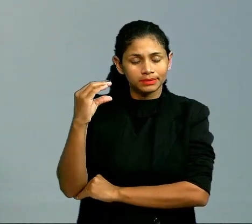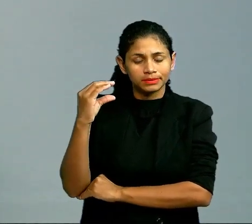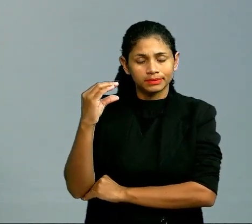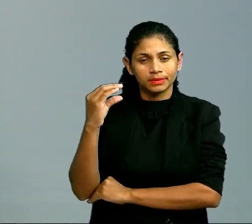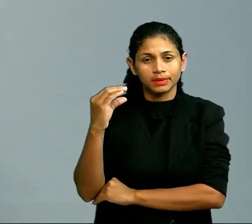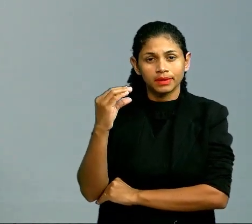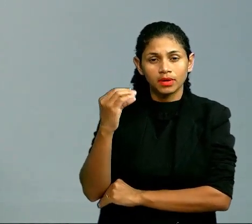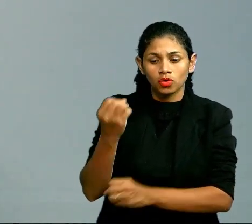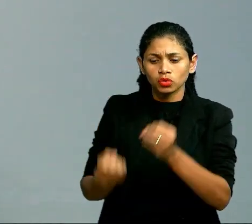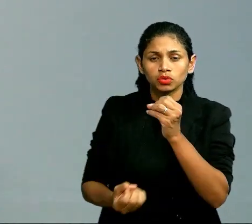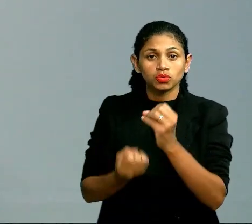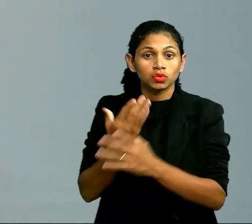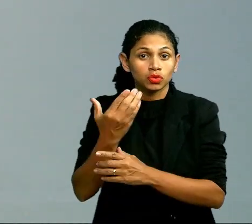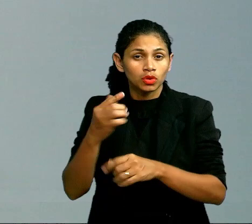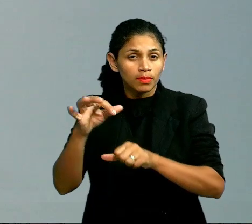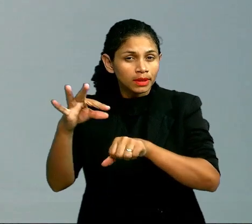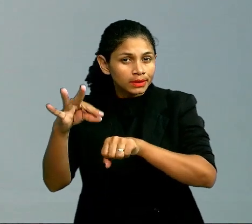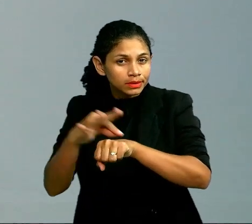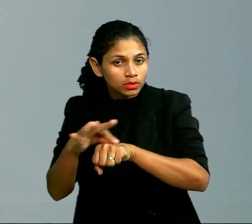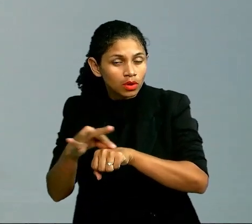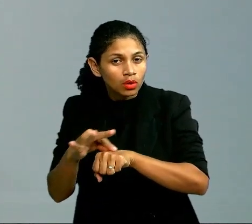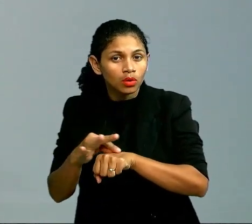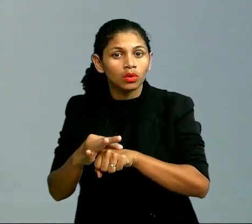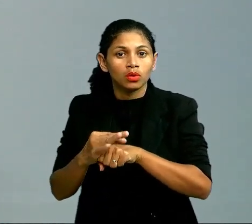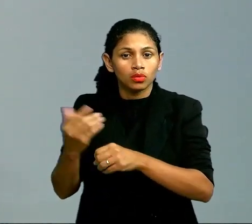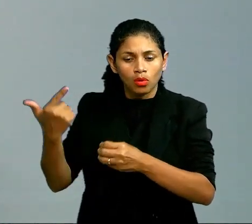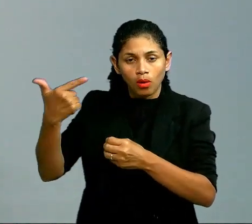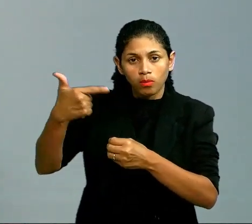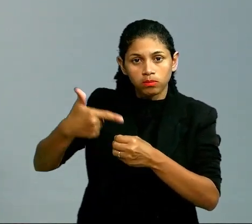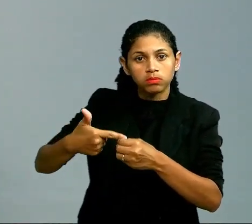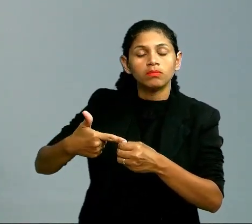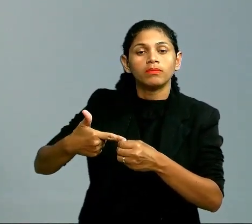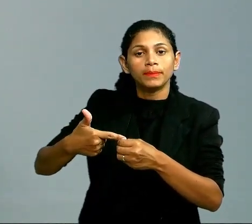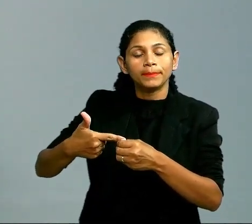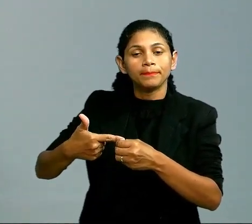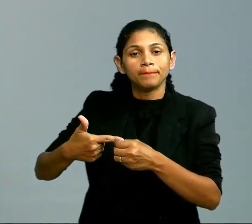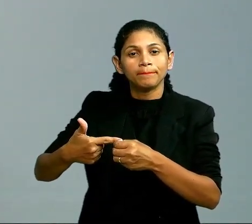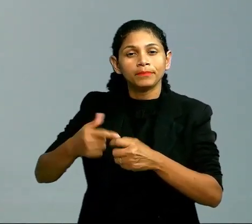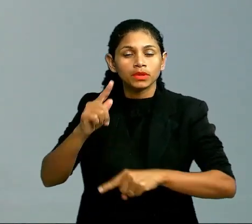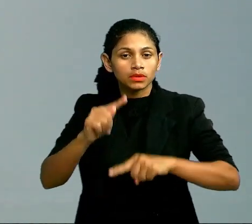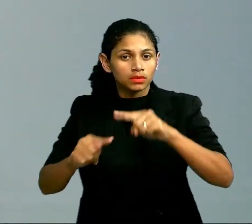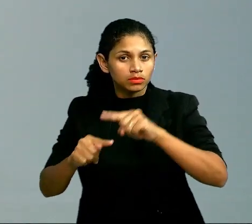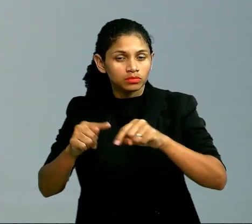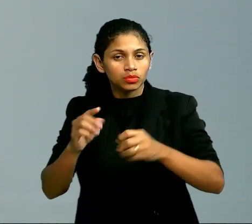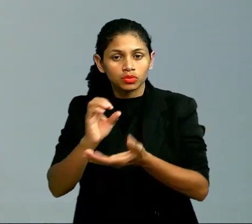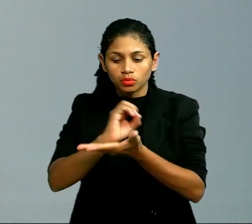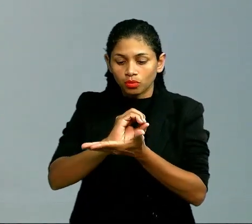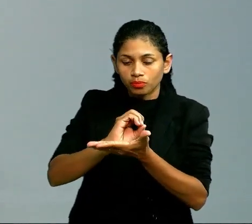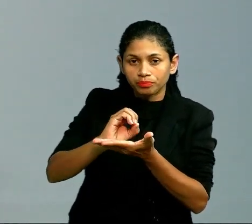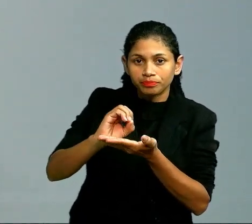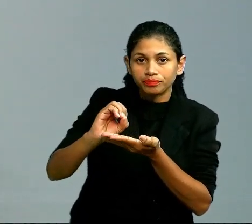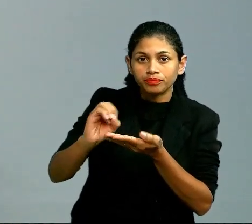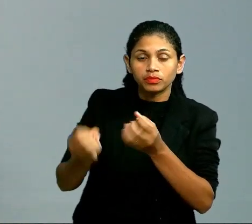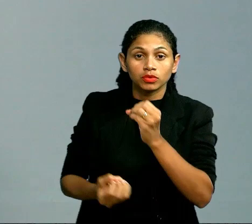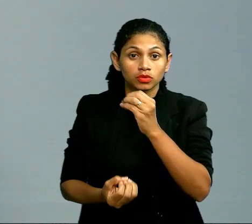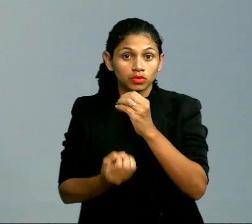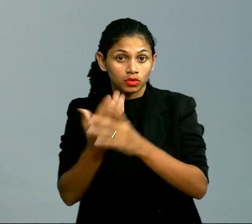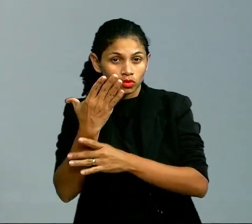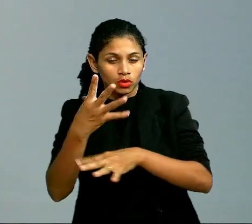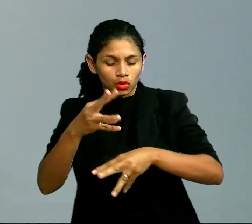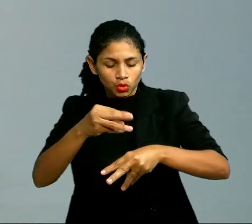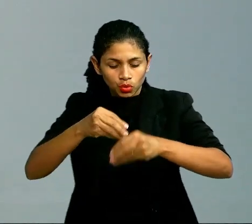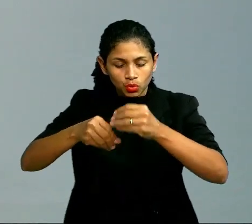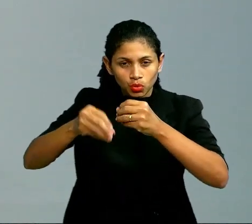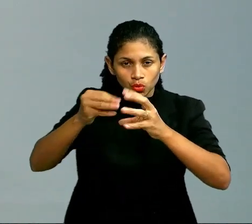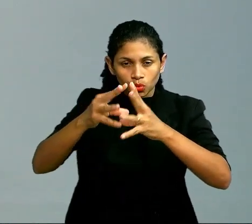de energia. Lá, nós falamos um pouquinho sobre petróleo. Mas, petróleo é um produto orgânico obtido a partir da decomposição de